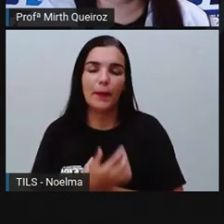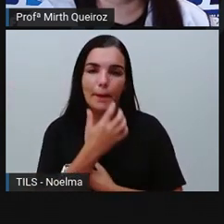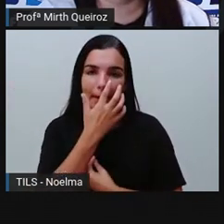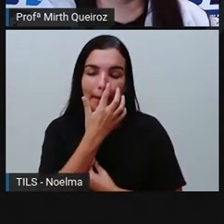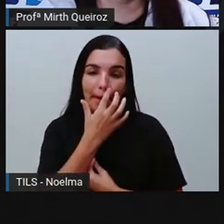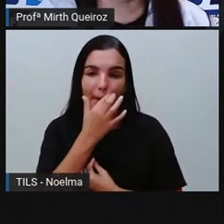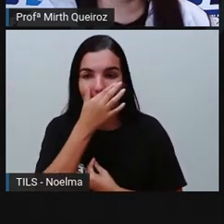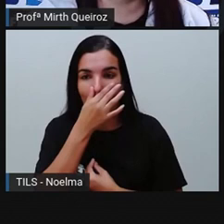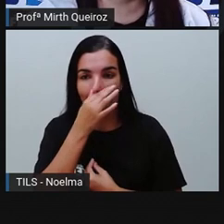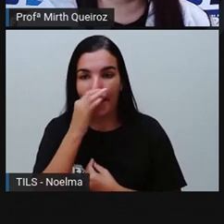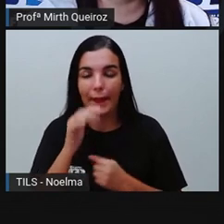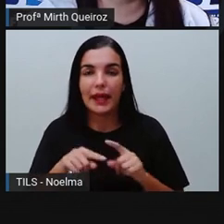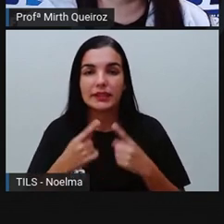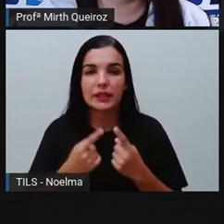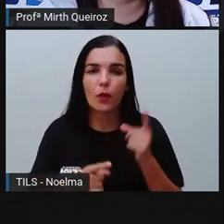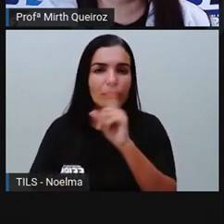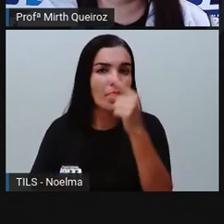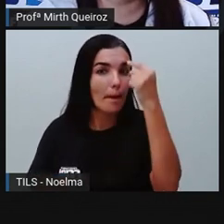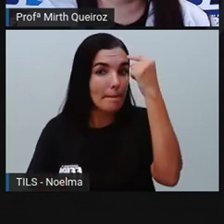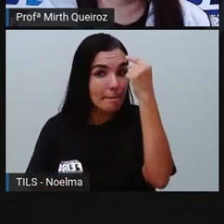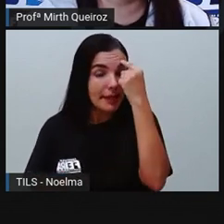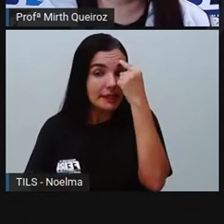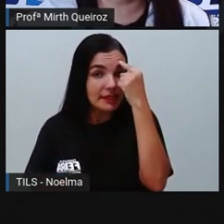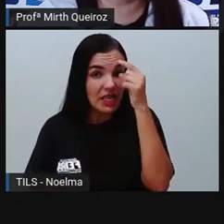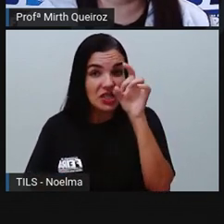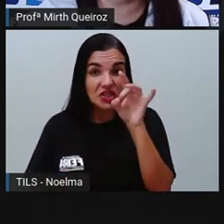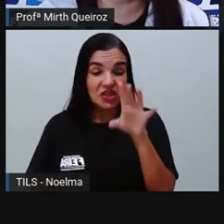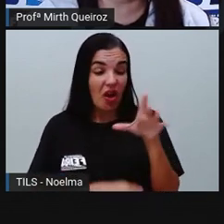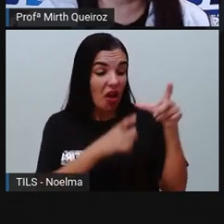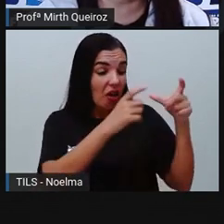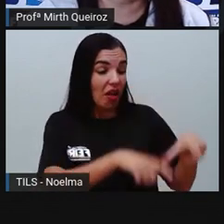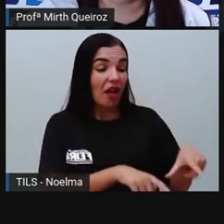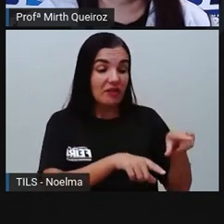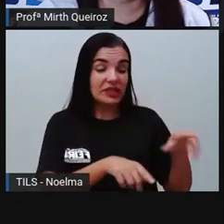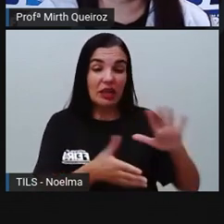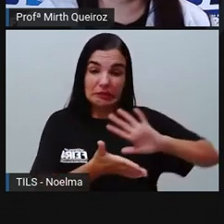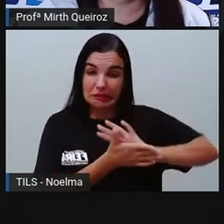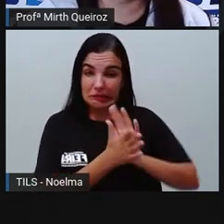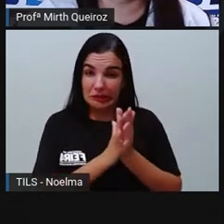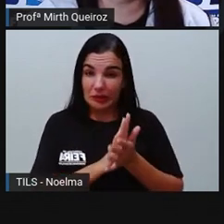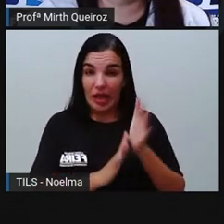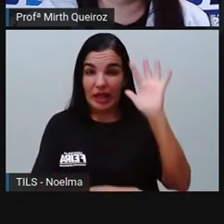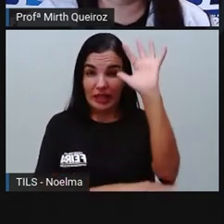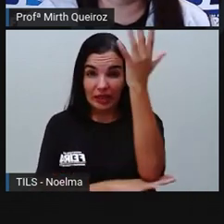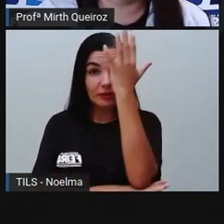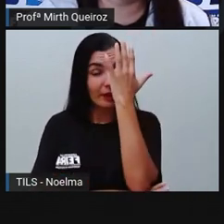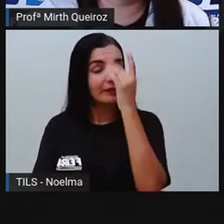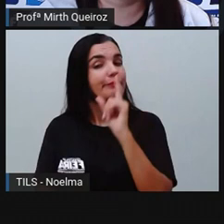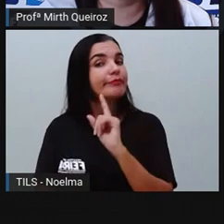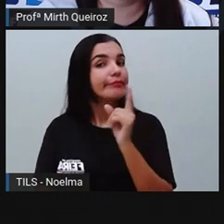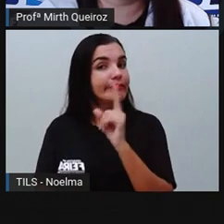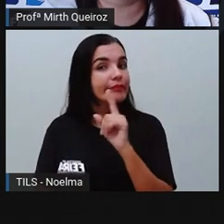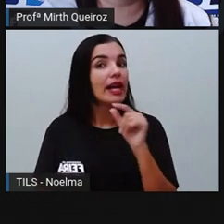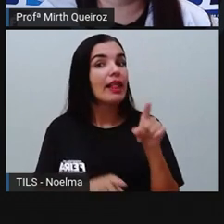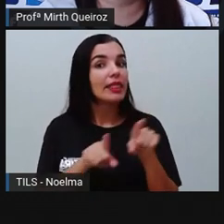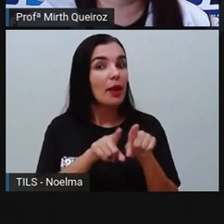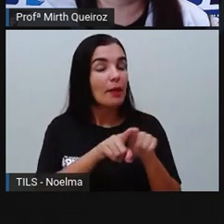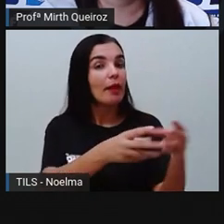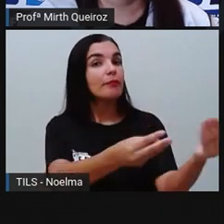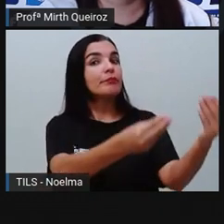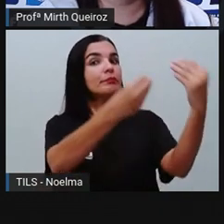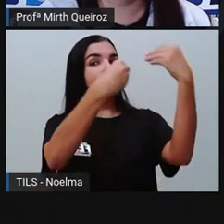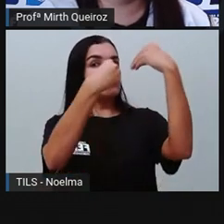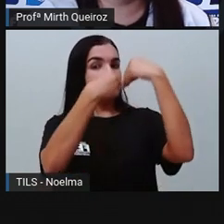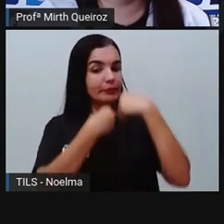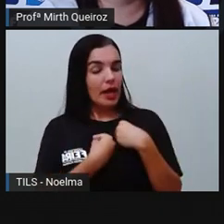pense que destruindo a natureza vai ficar só por aquilo mesmo, não. A natureza, ela dá aquilo para... Ela devolve aquilo que a